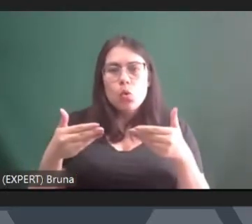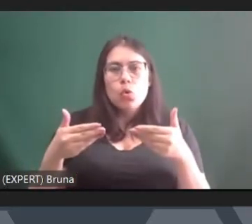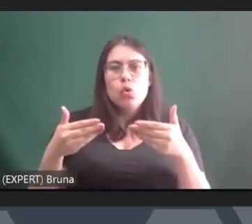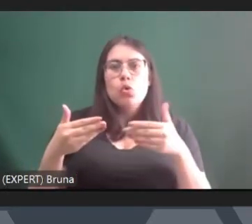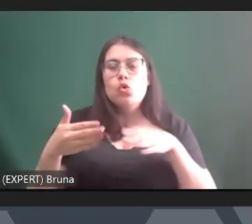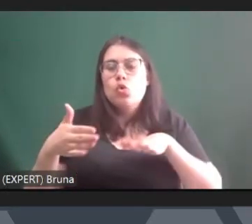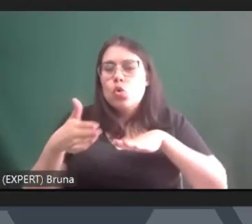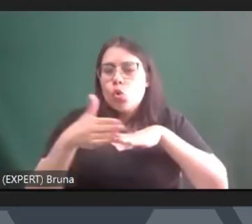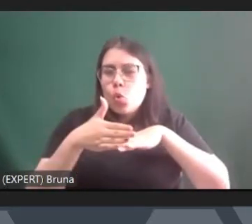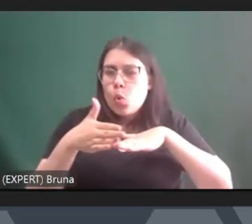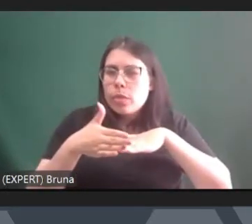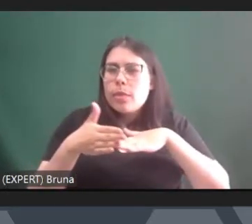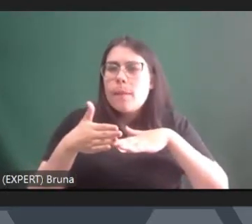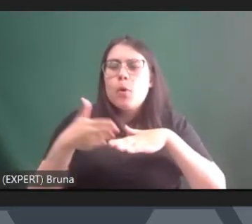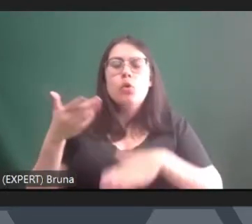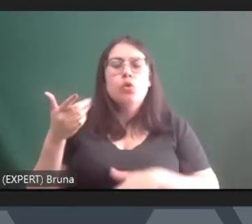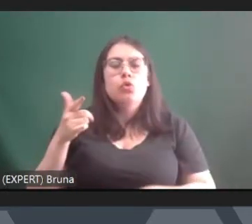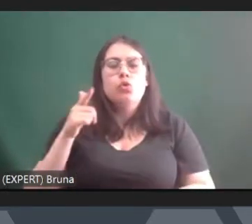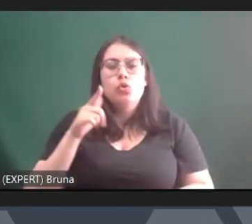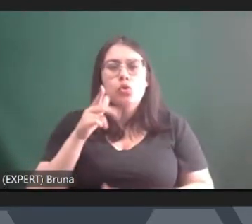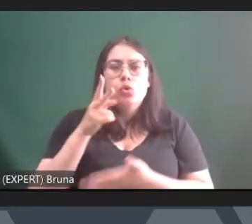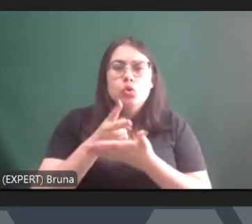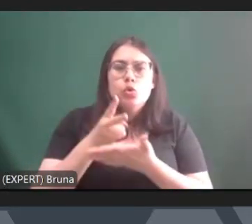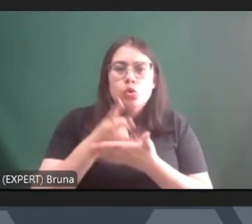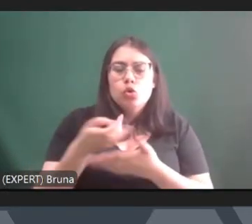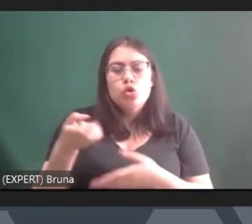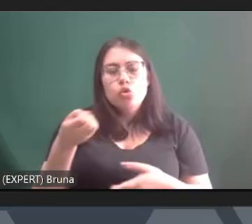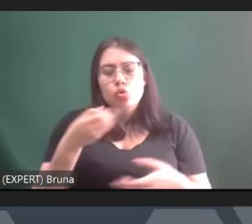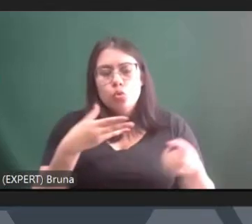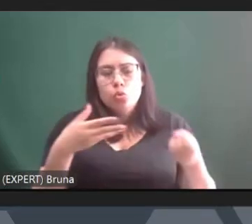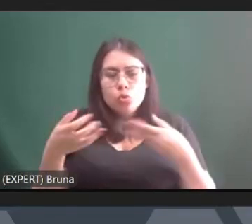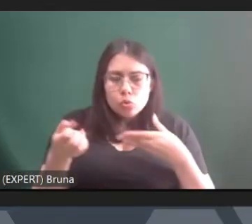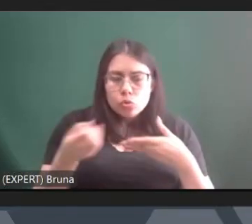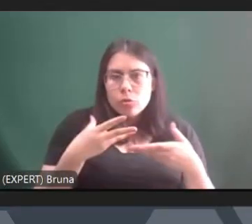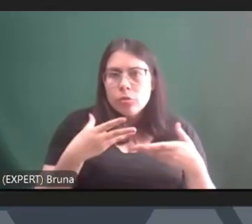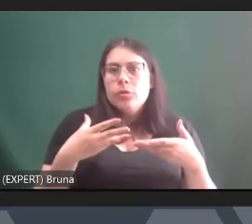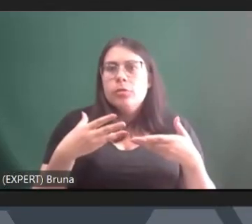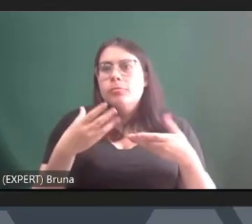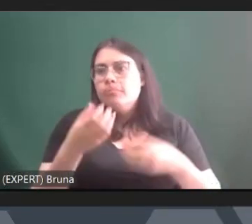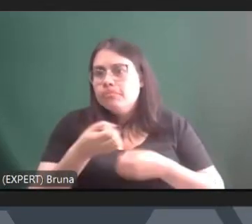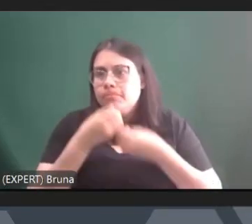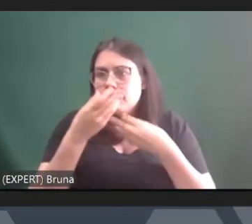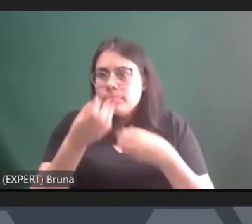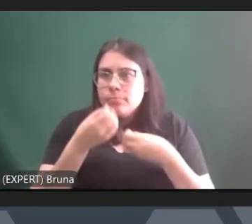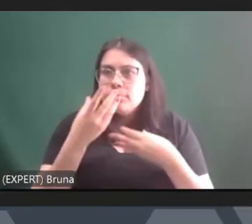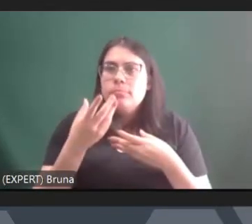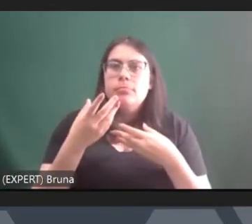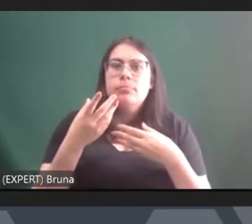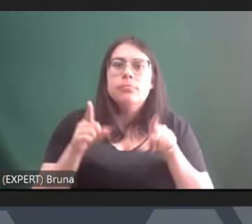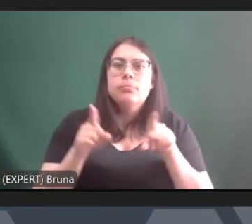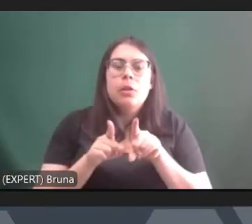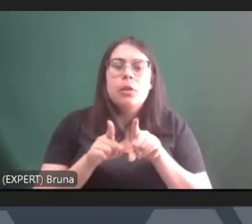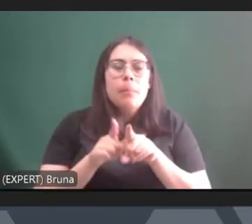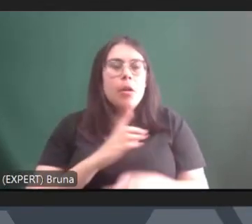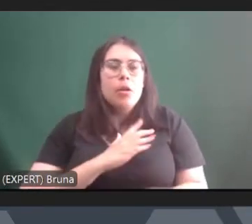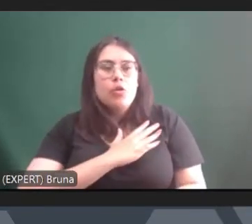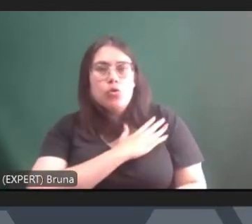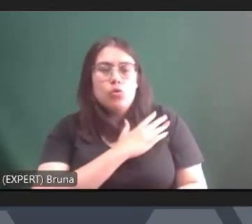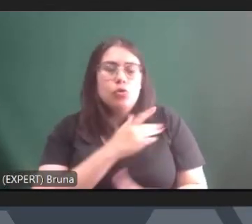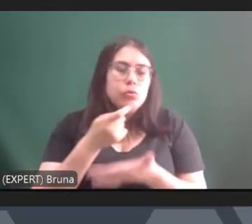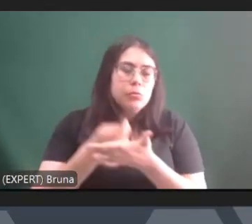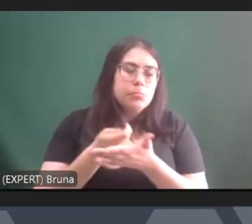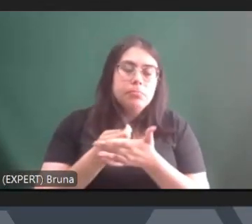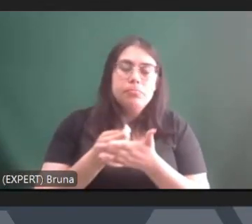continua de formas inovadoras perpetuando esse discurso da época da ditadura e seduzindo inclusive as vítimas